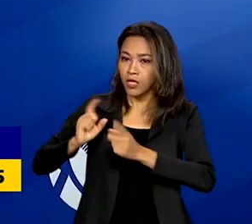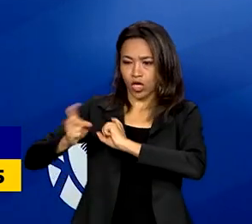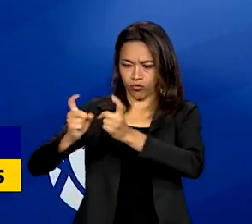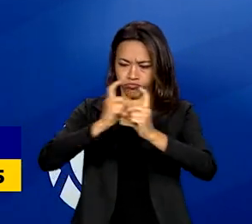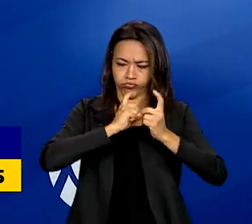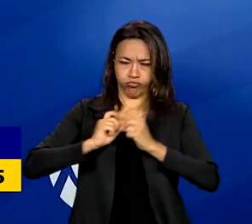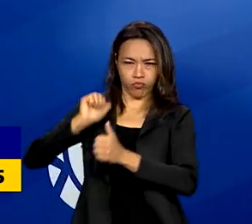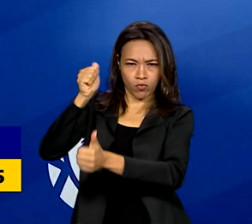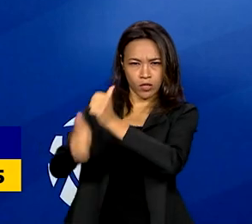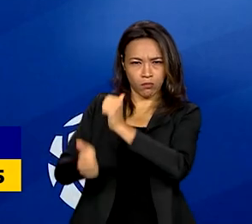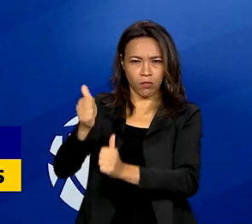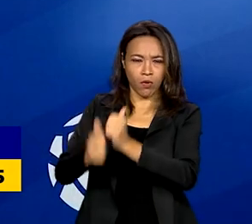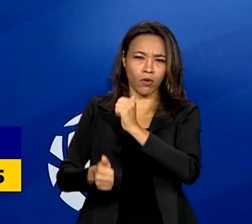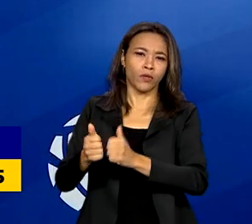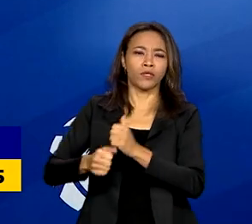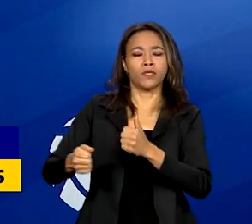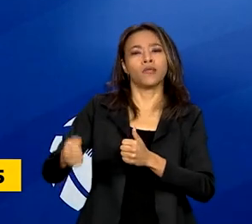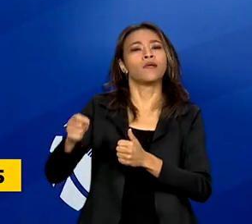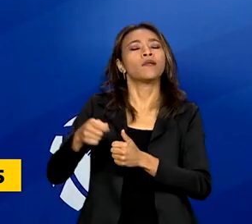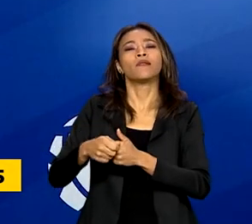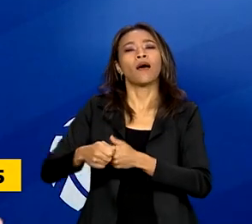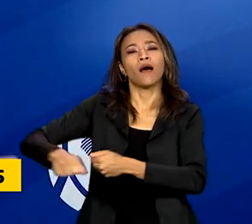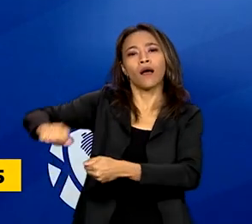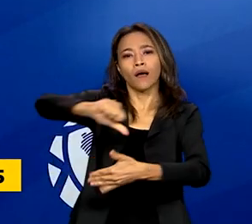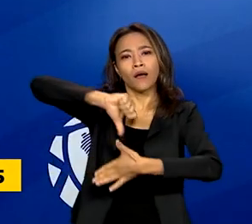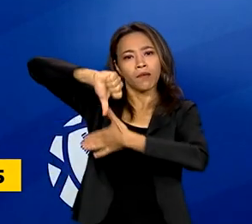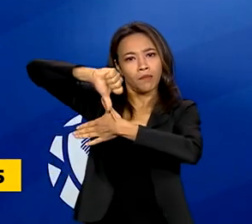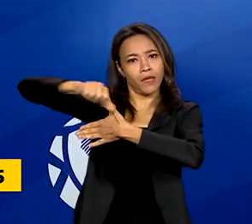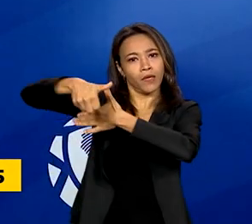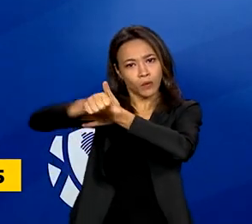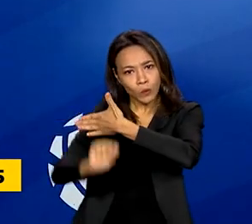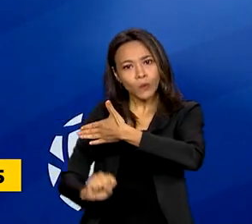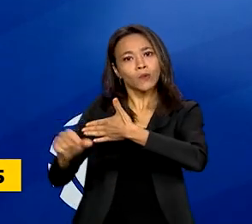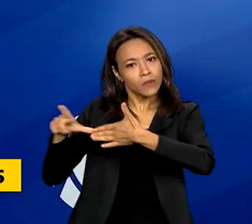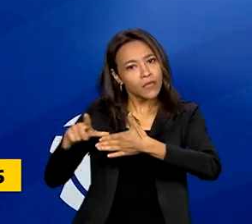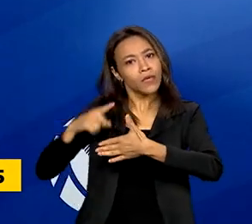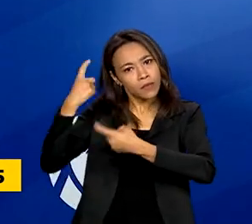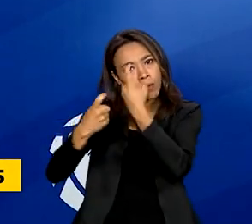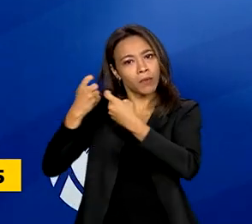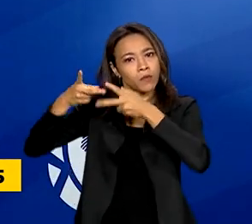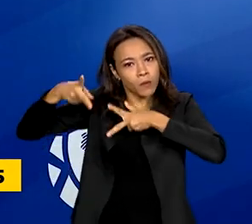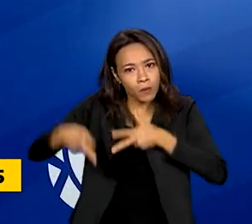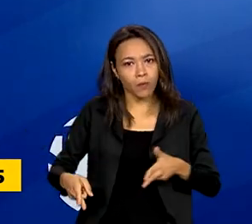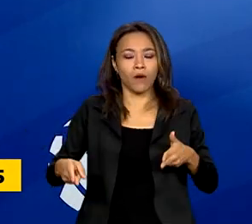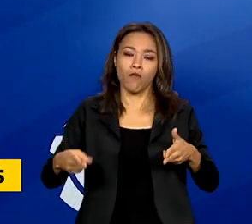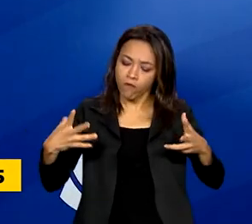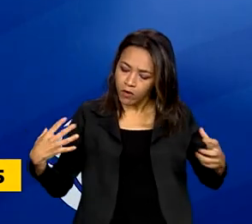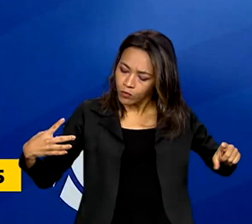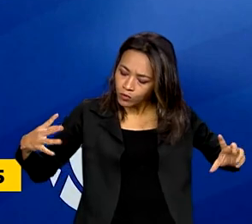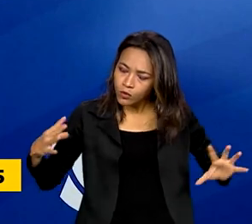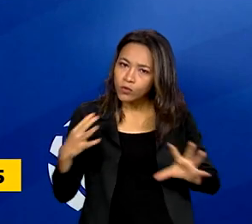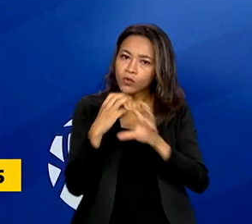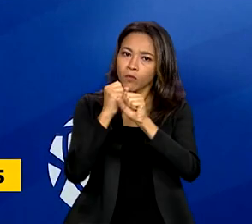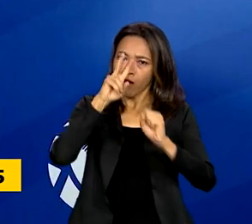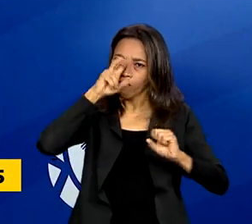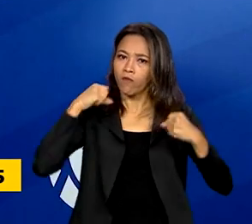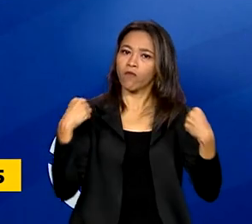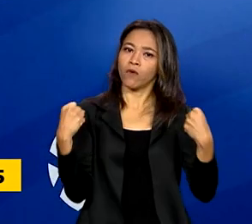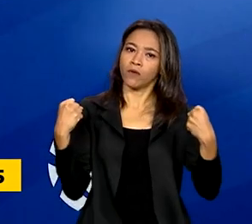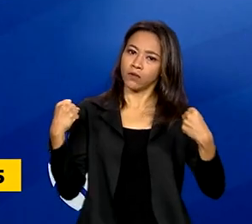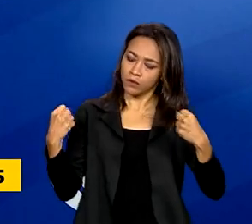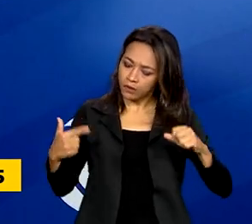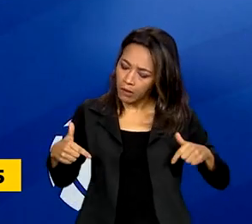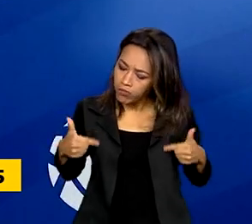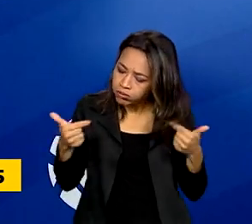na América do Sul também. E é uma oportunidade de juntarmos forças e fazermos estratégias coletivas